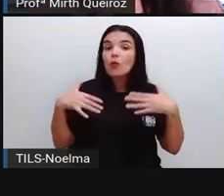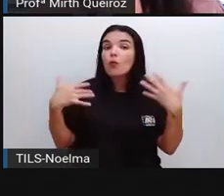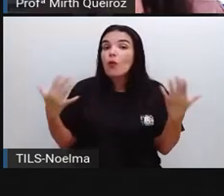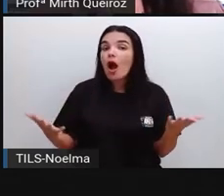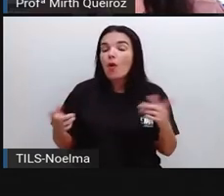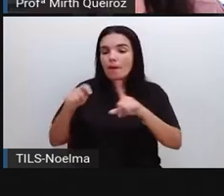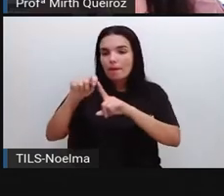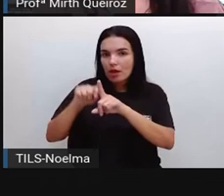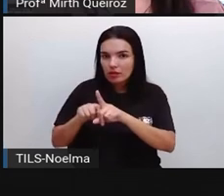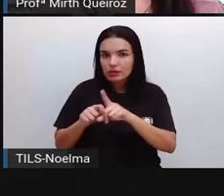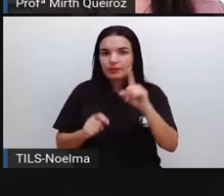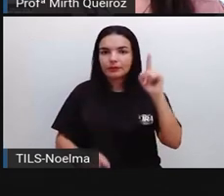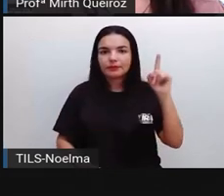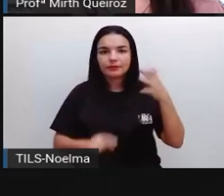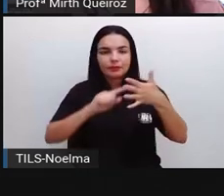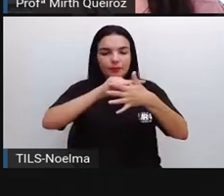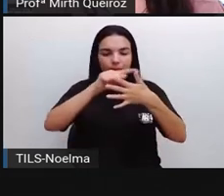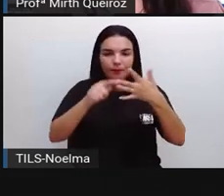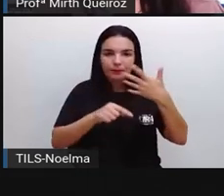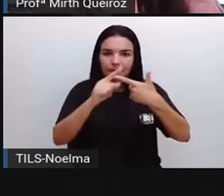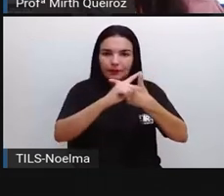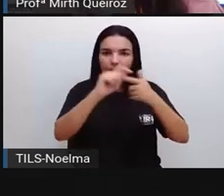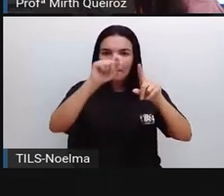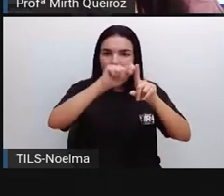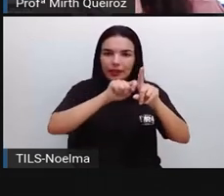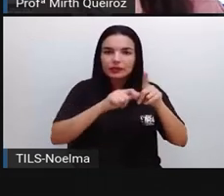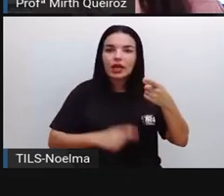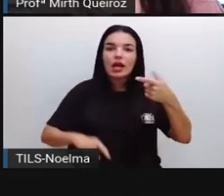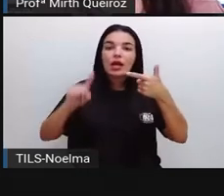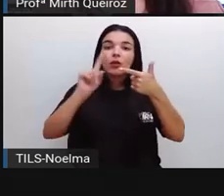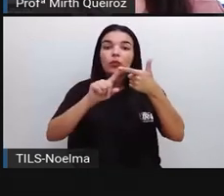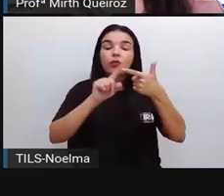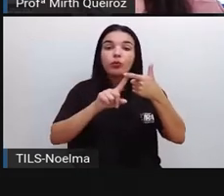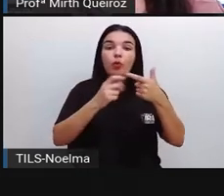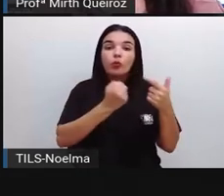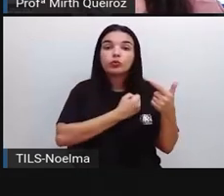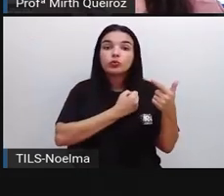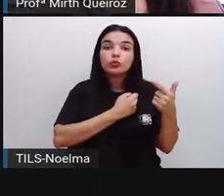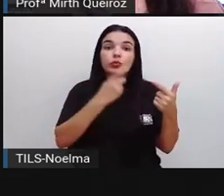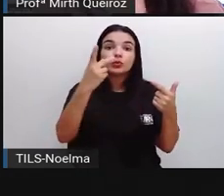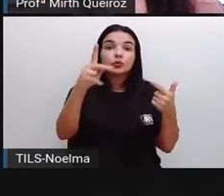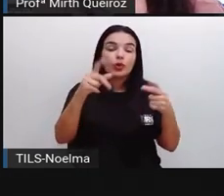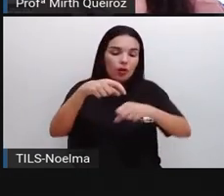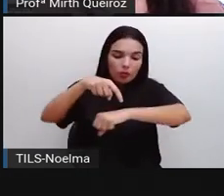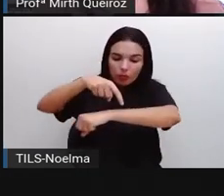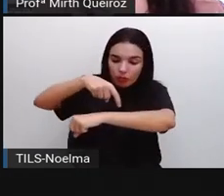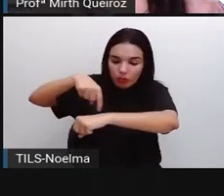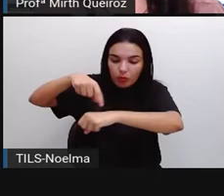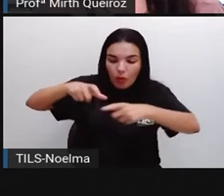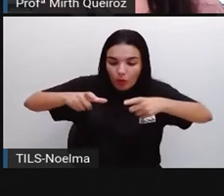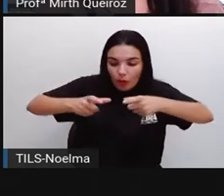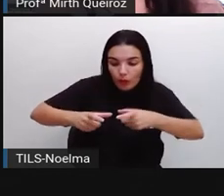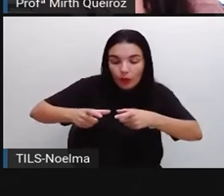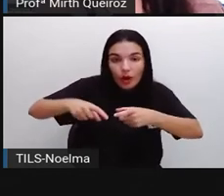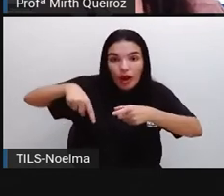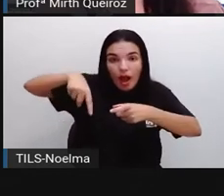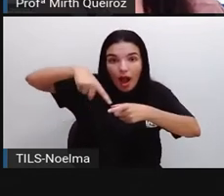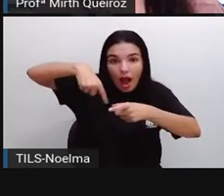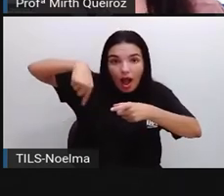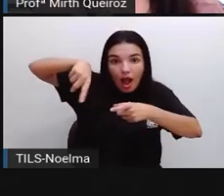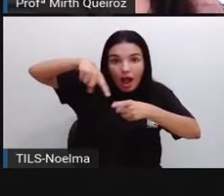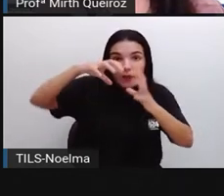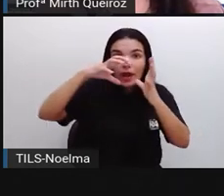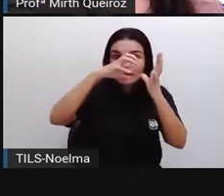mês é a conta, nós temos o número de sua ligação, né? Que é como se fosse o número de